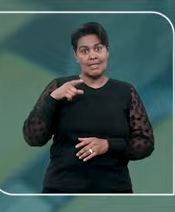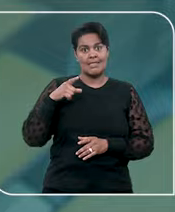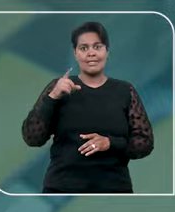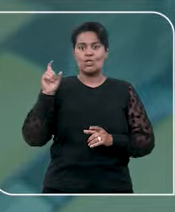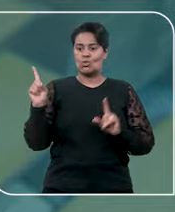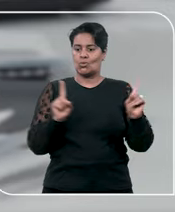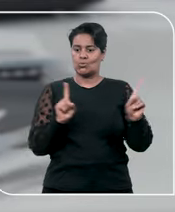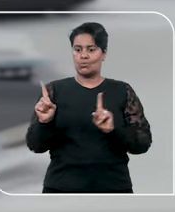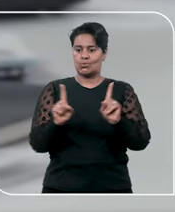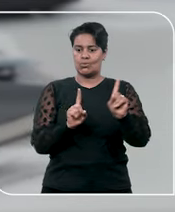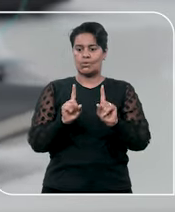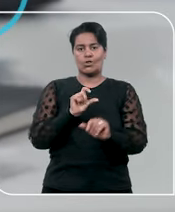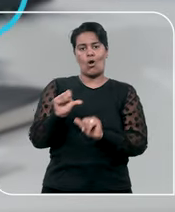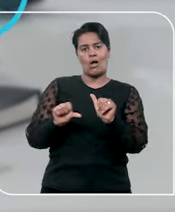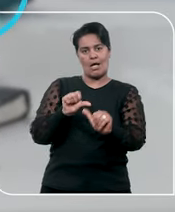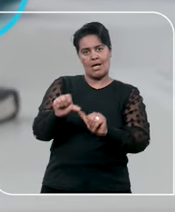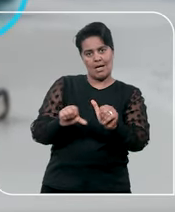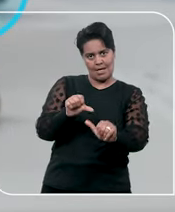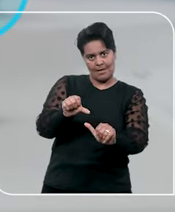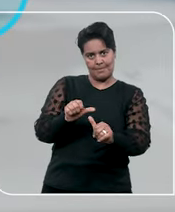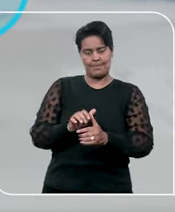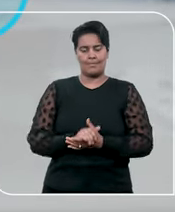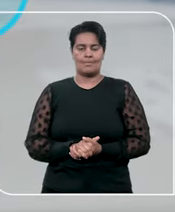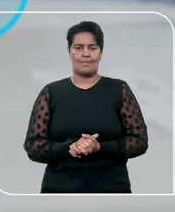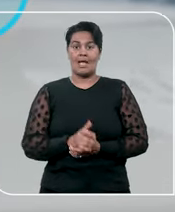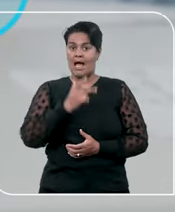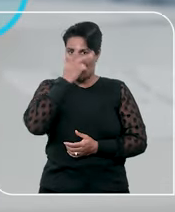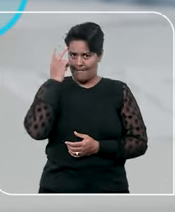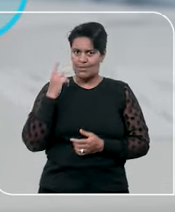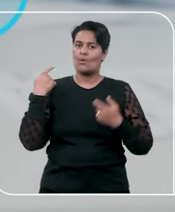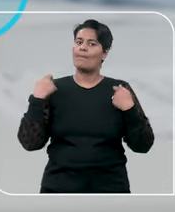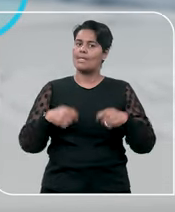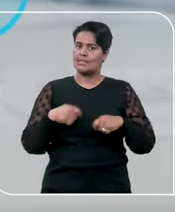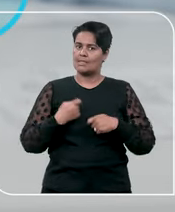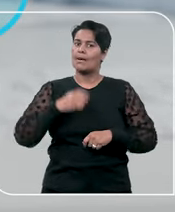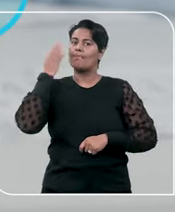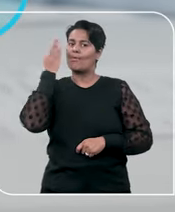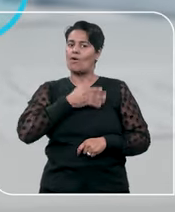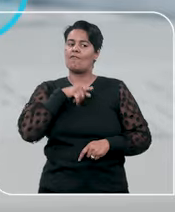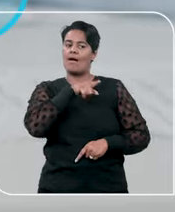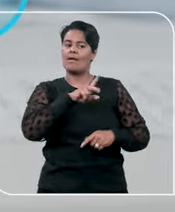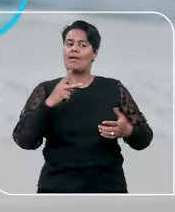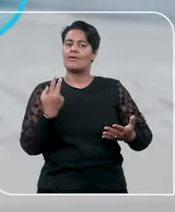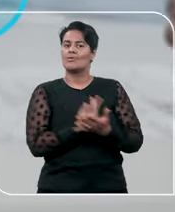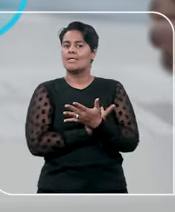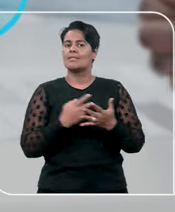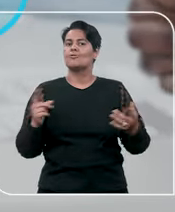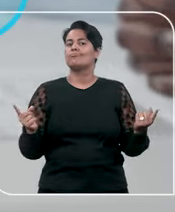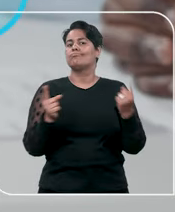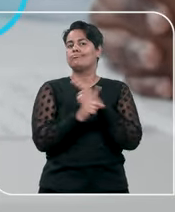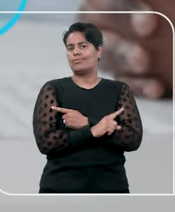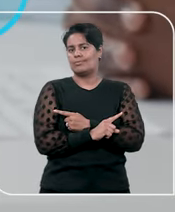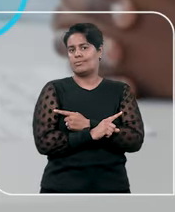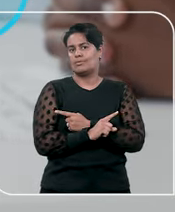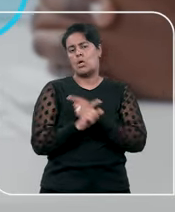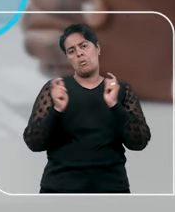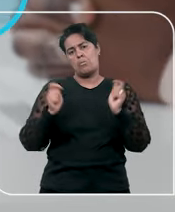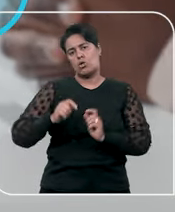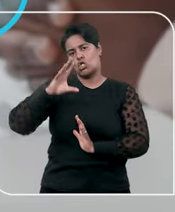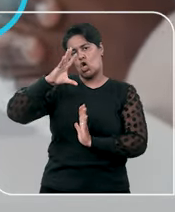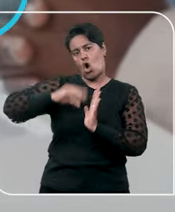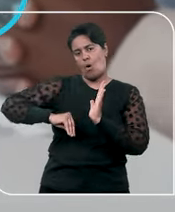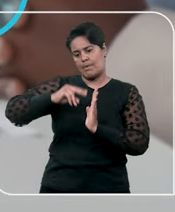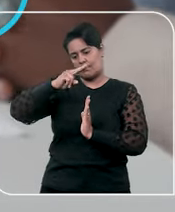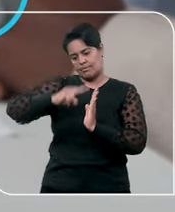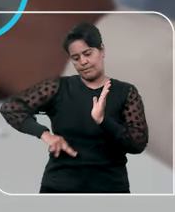membros. O recorrente provará a divergência com a certidão, cópia ou citação de um banco de dados oficial